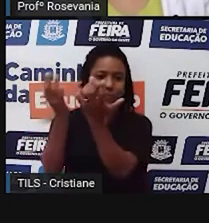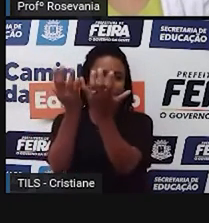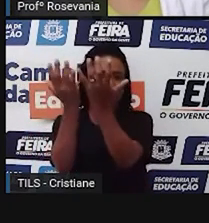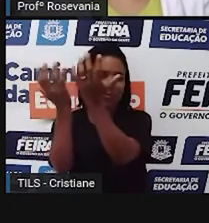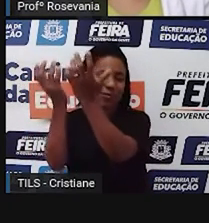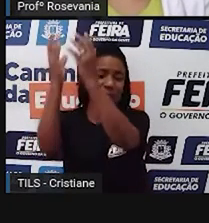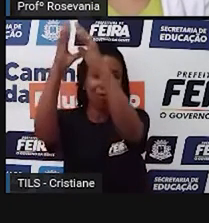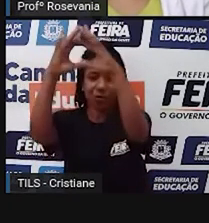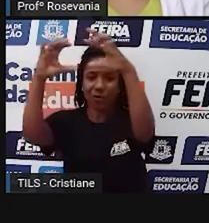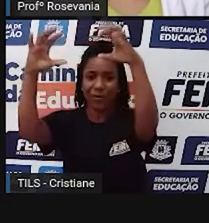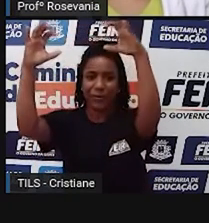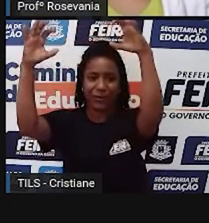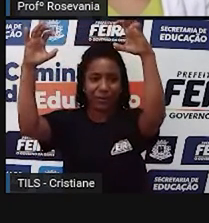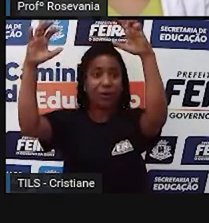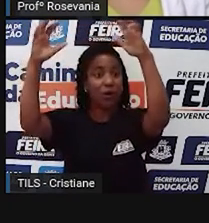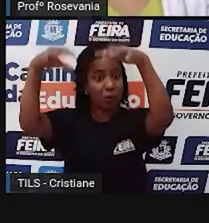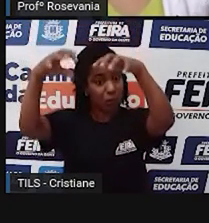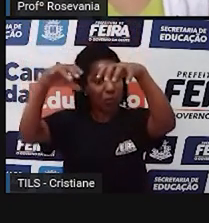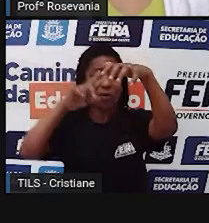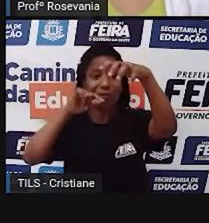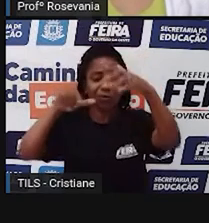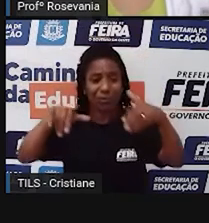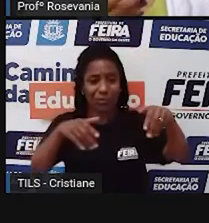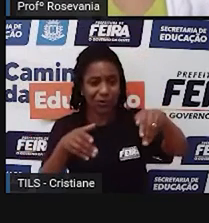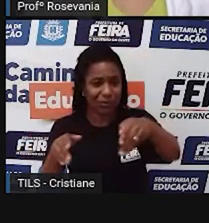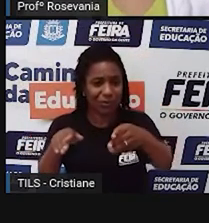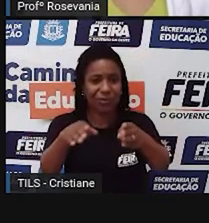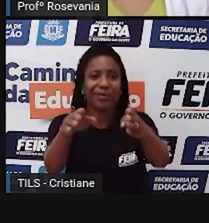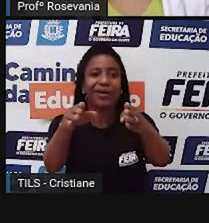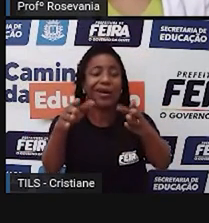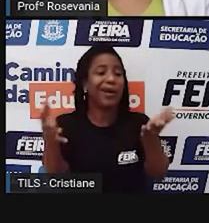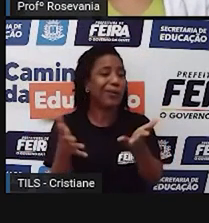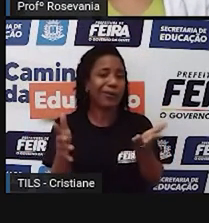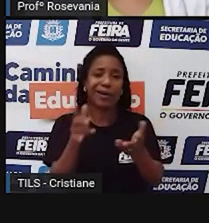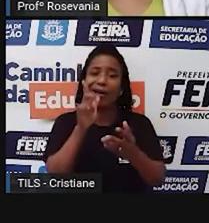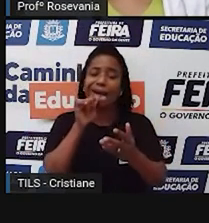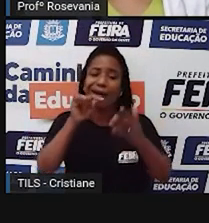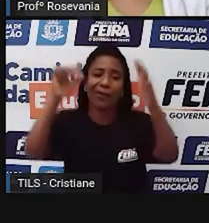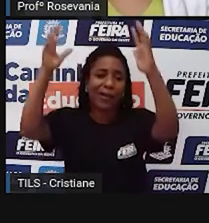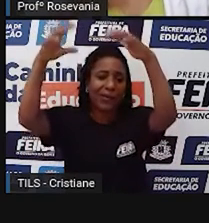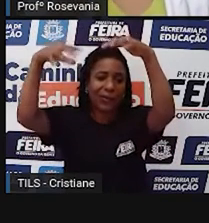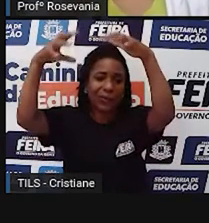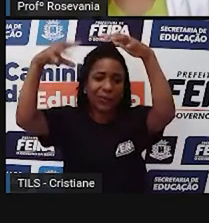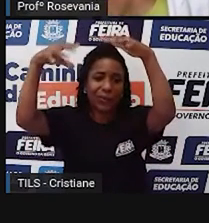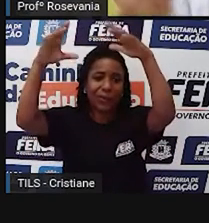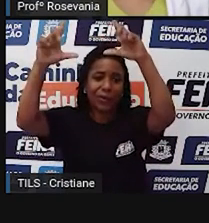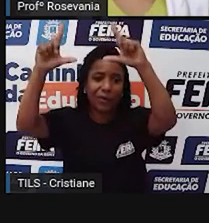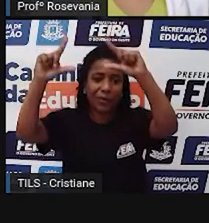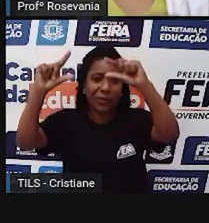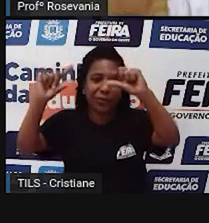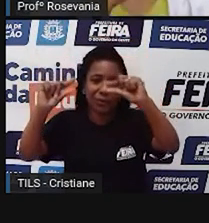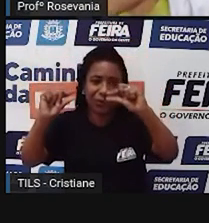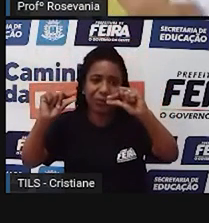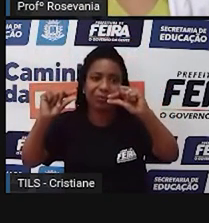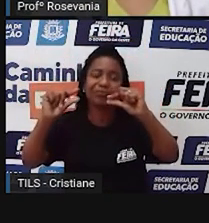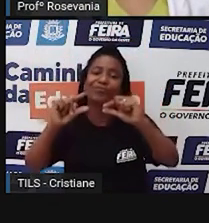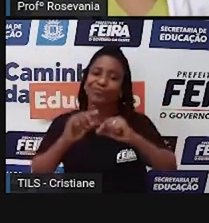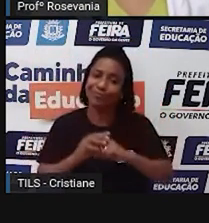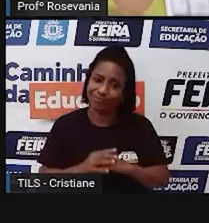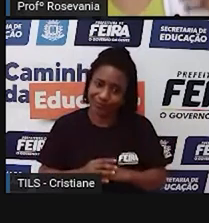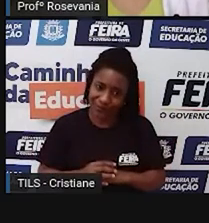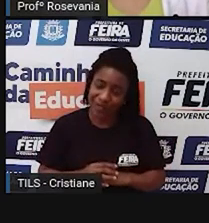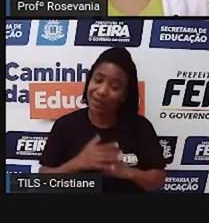caso da escassez de água, né, que a gente está tendo agora por conta dessas queimadas todas que já tivemos antes. É como eu disse, você mexe na